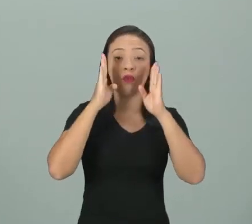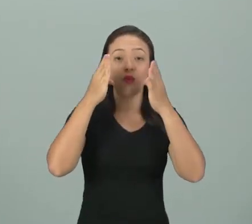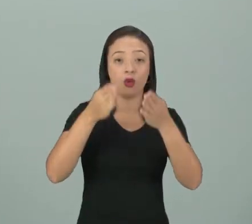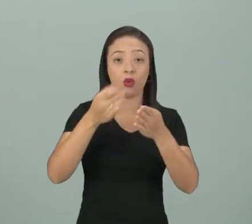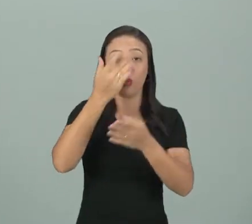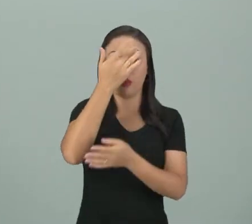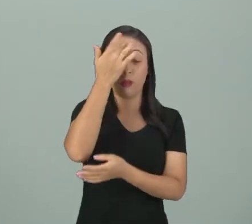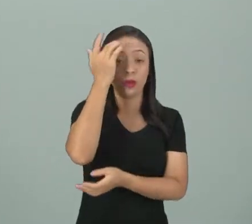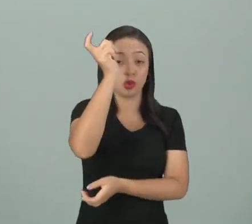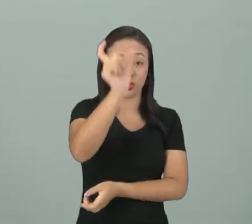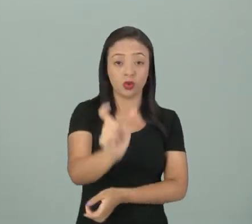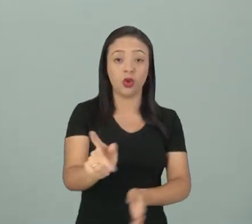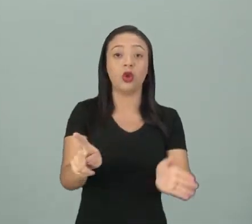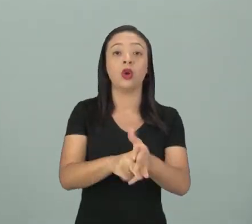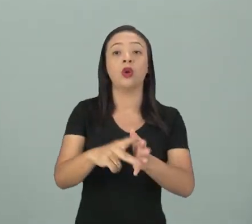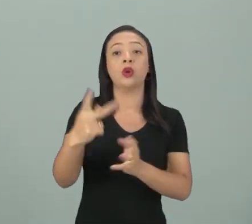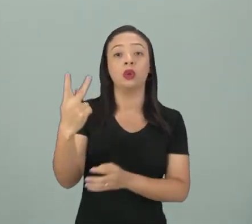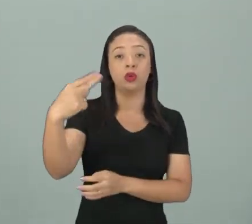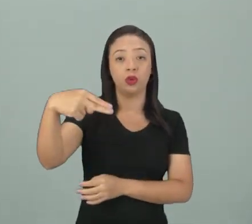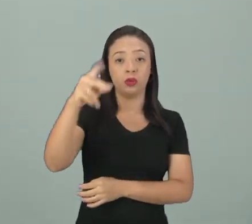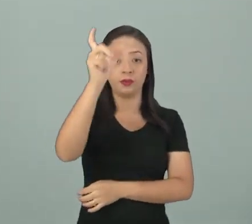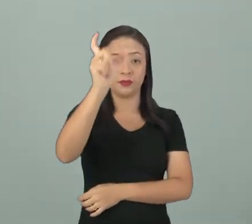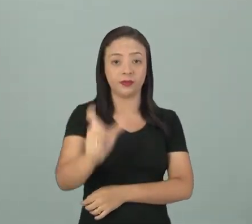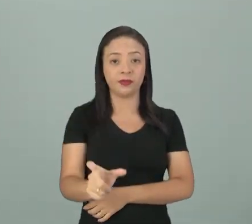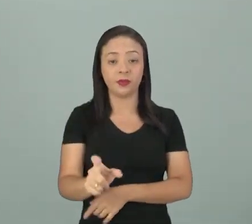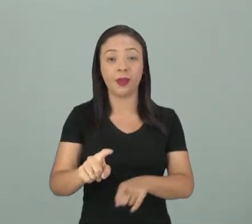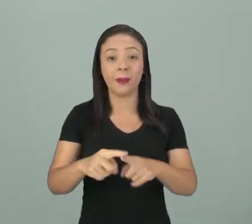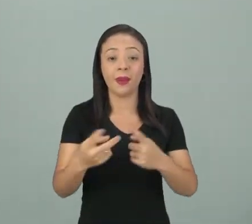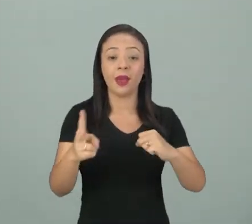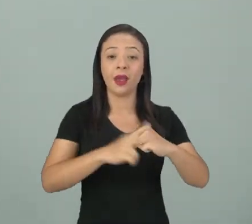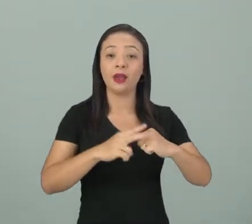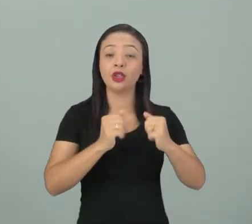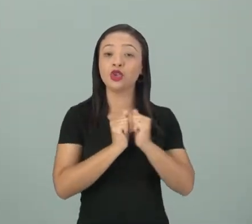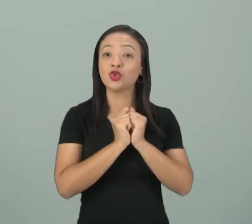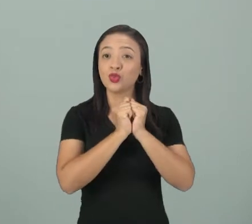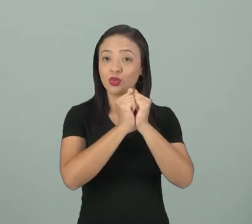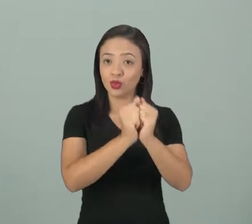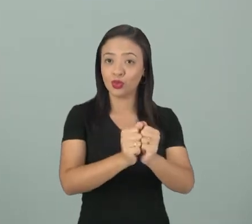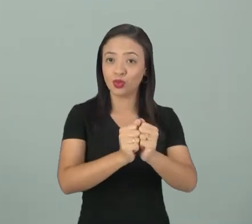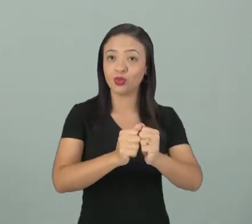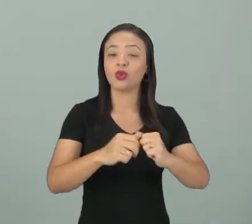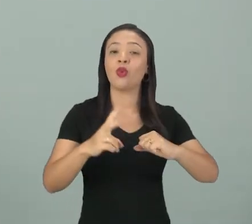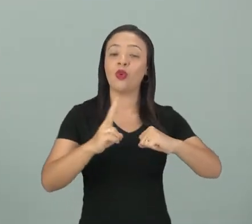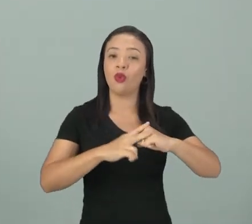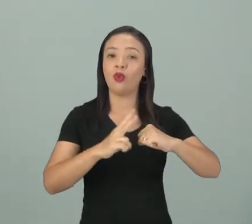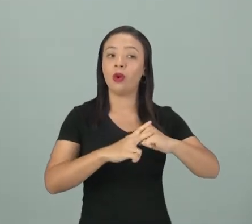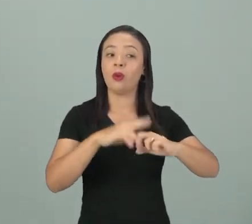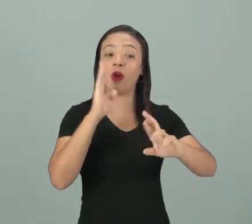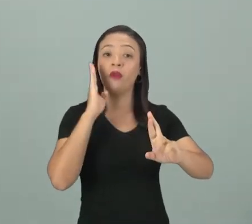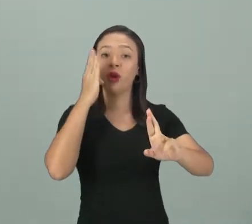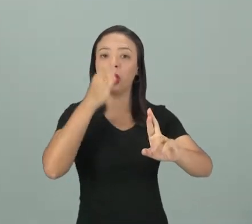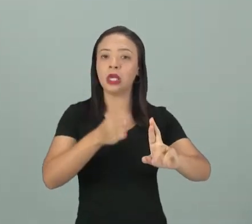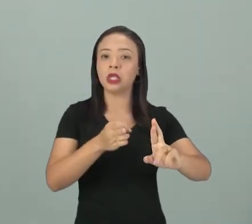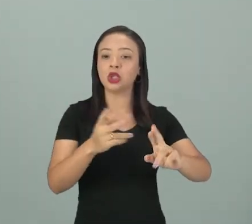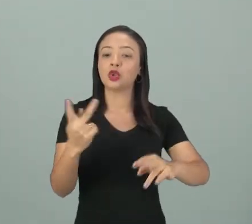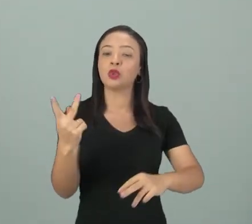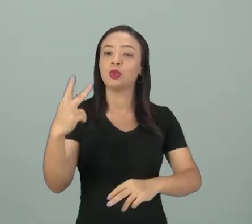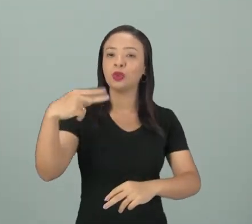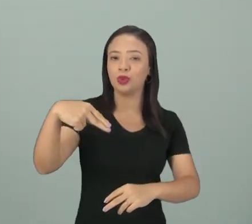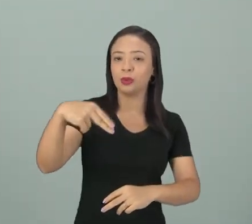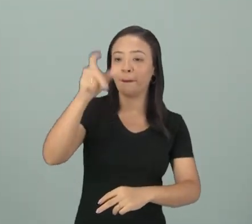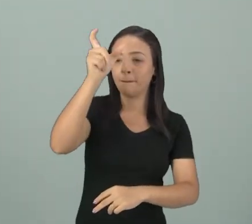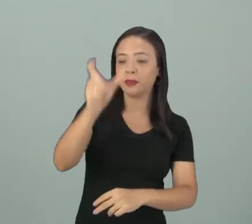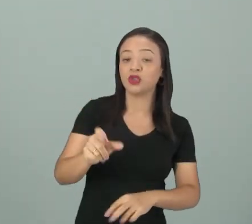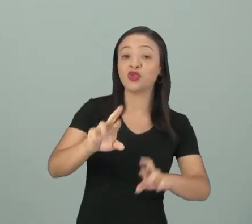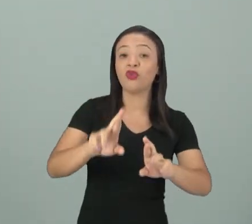né? Só que hoje é uma maneira diferente, ele vai acompanhado do verbo ali para justamente se referir a uma pessoa do pronome pessoal. E